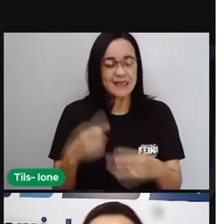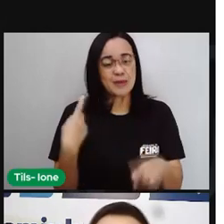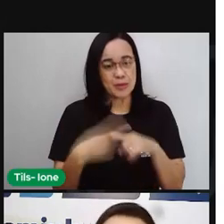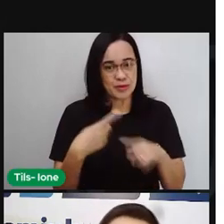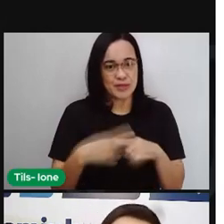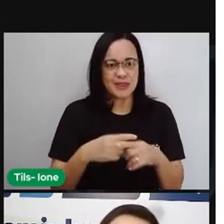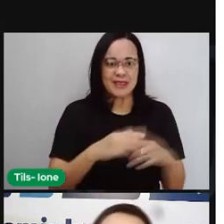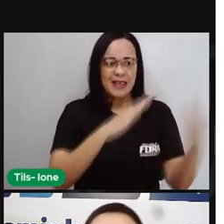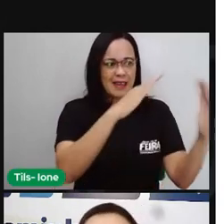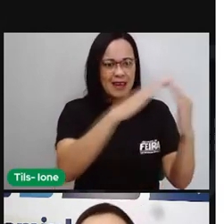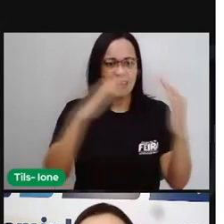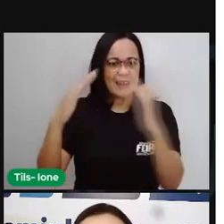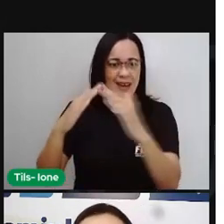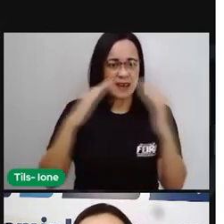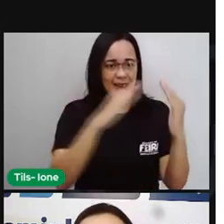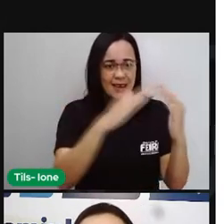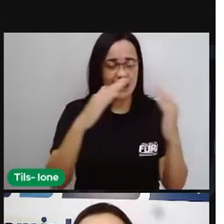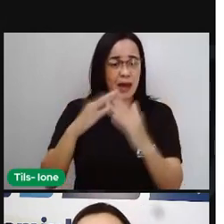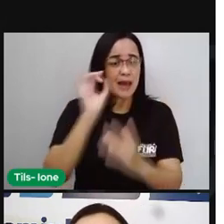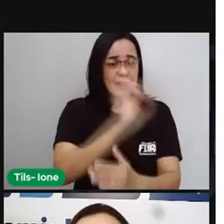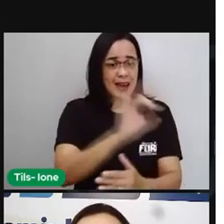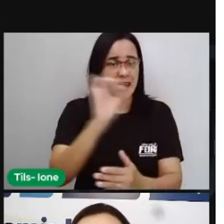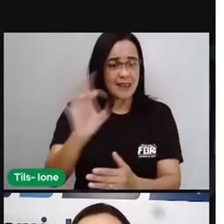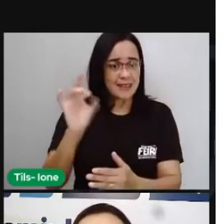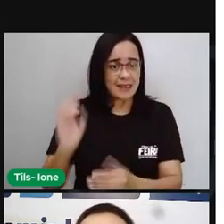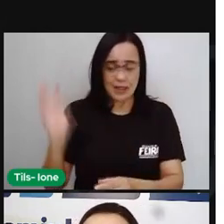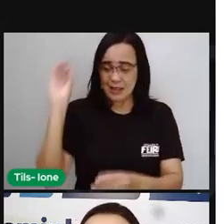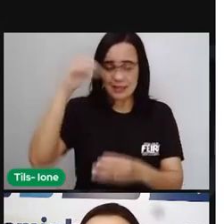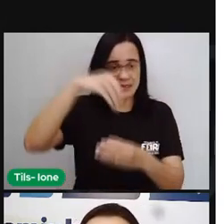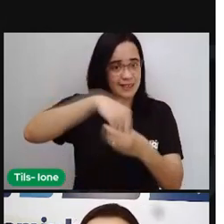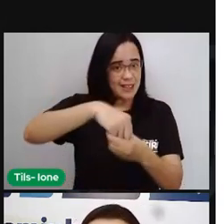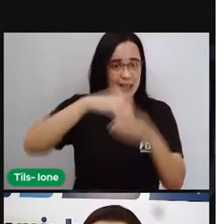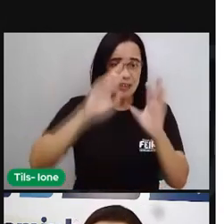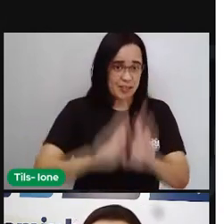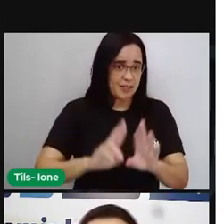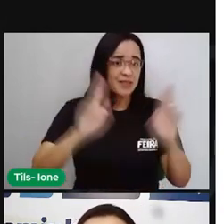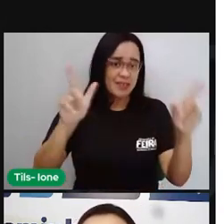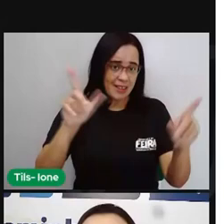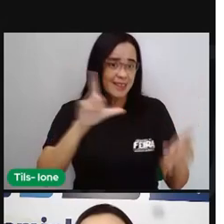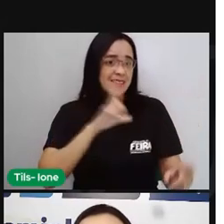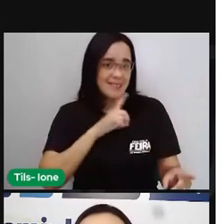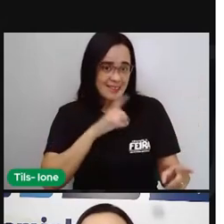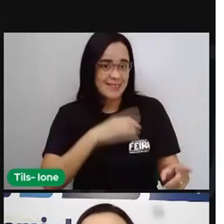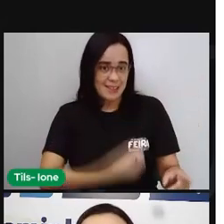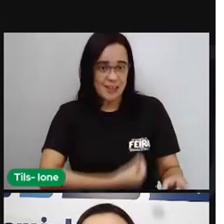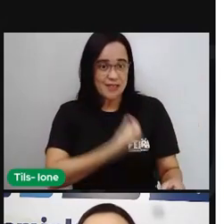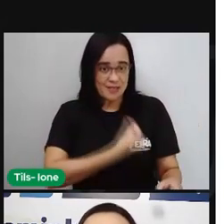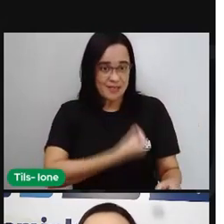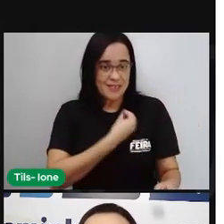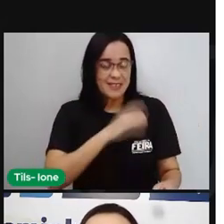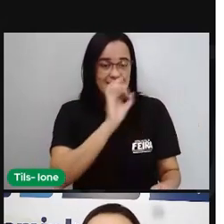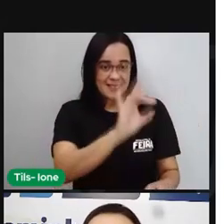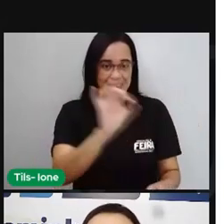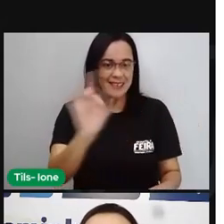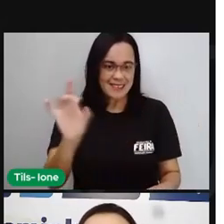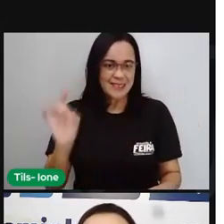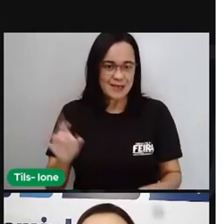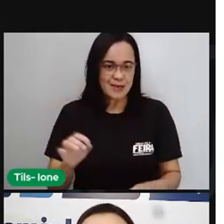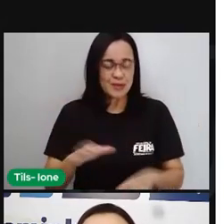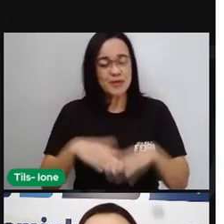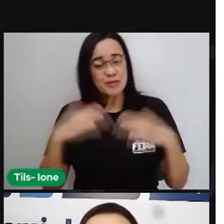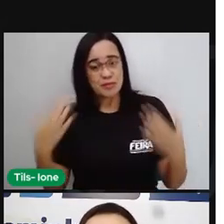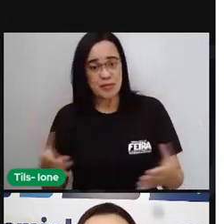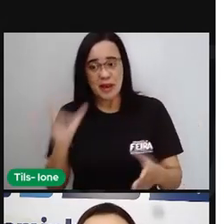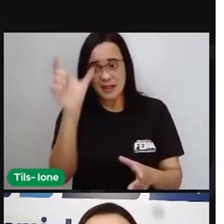em cada casa, mas aí eles acabam exercendo um papel muito importante, auxiliando os filhos e